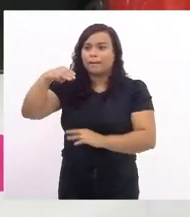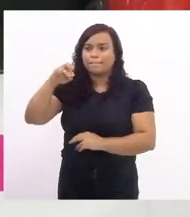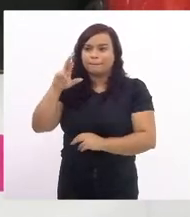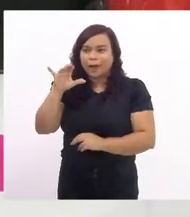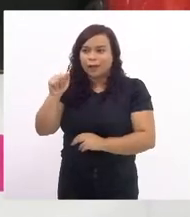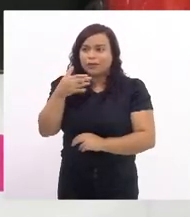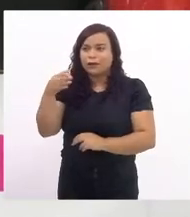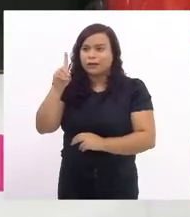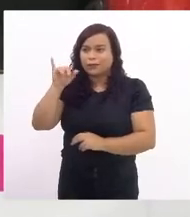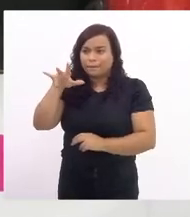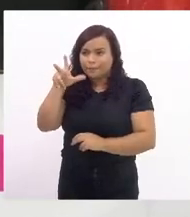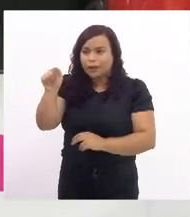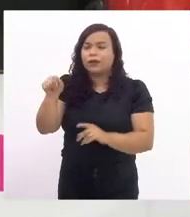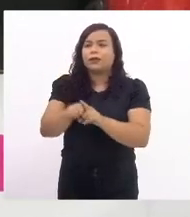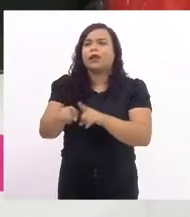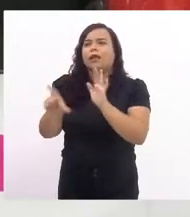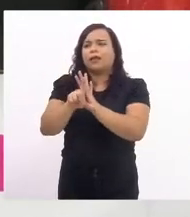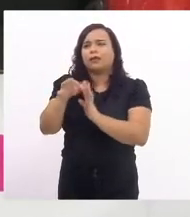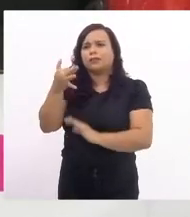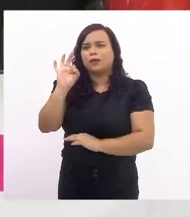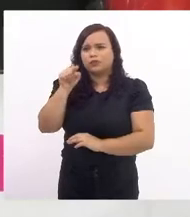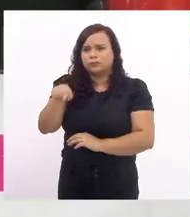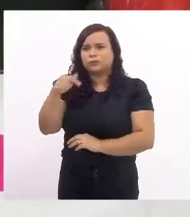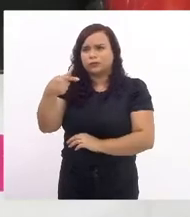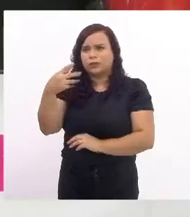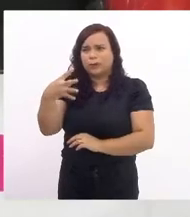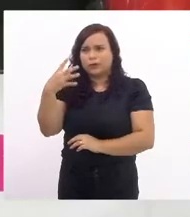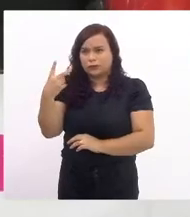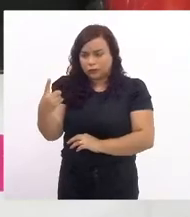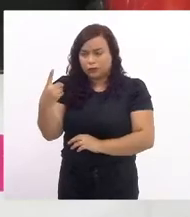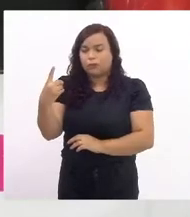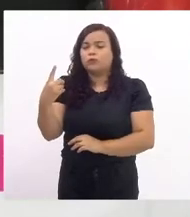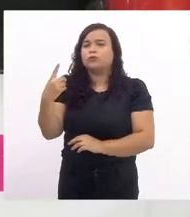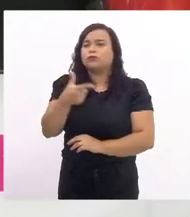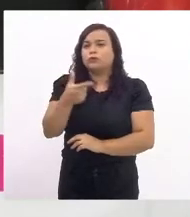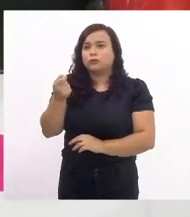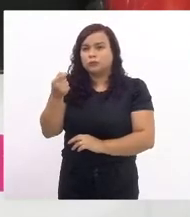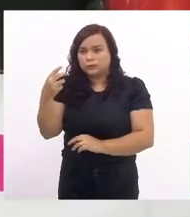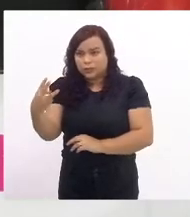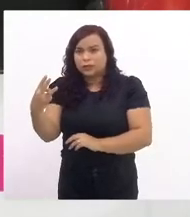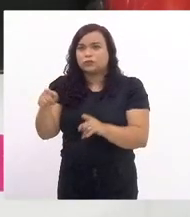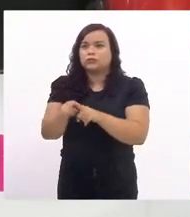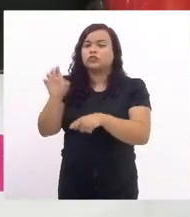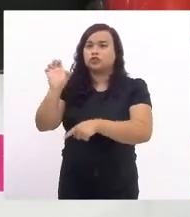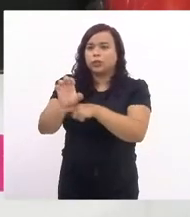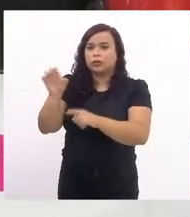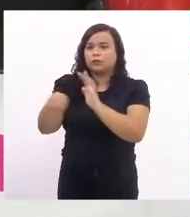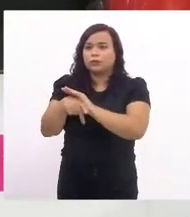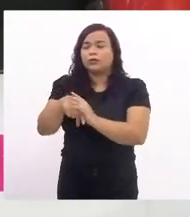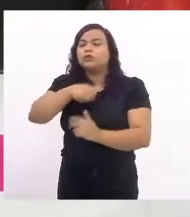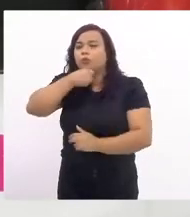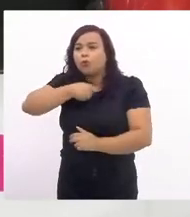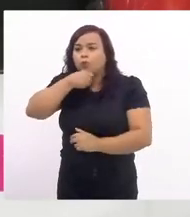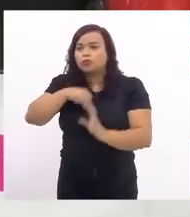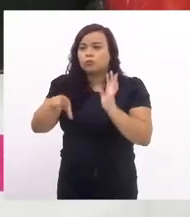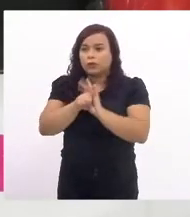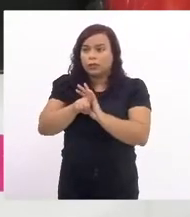lei 10.741, 2003, estatuto do idoso e lei 13.146, 2015,